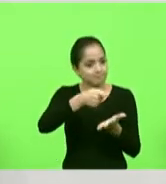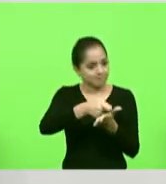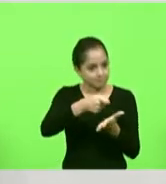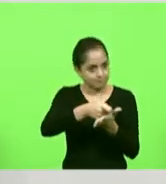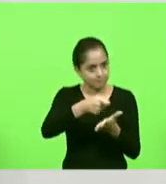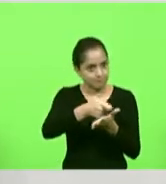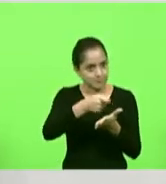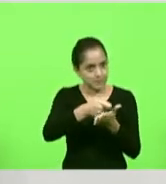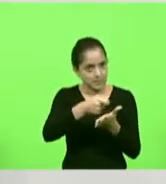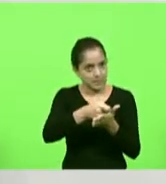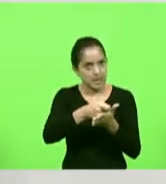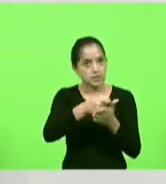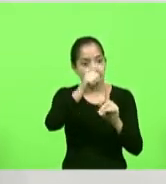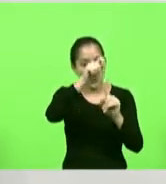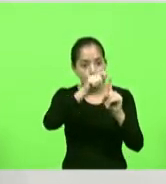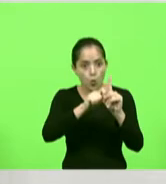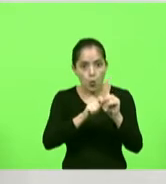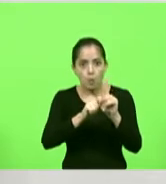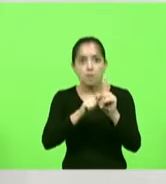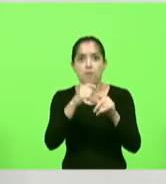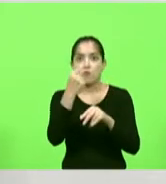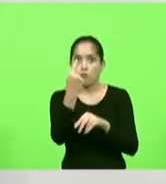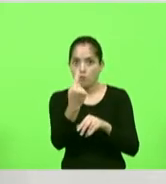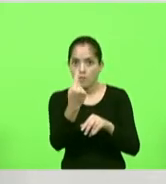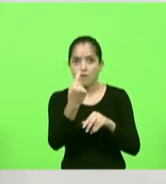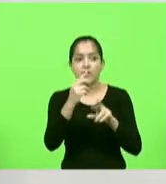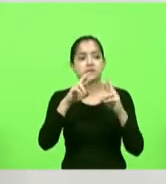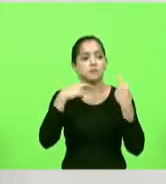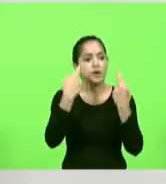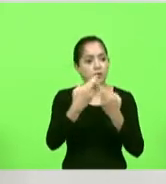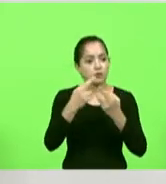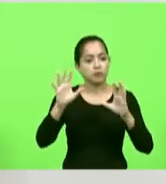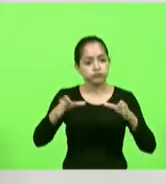fazer uma vez por mês a reunião para verificar